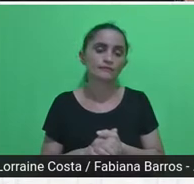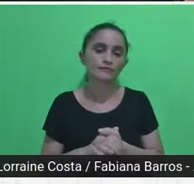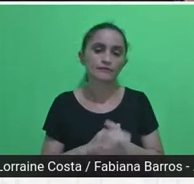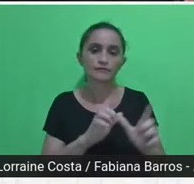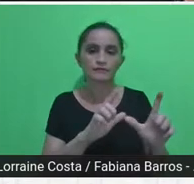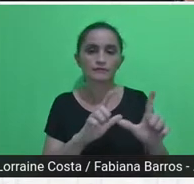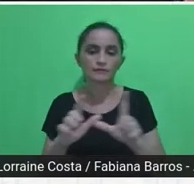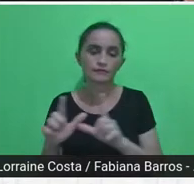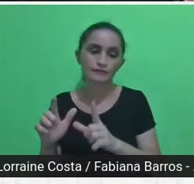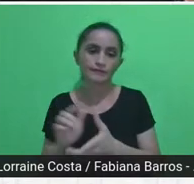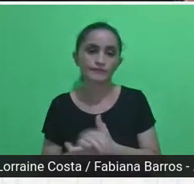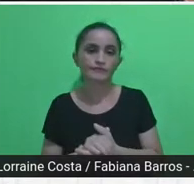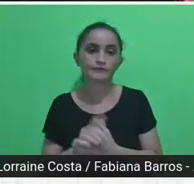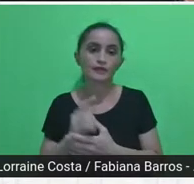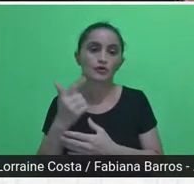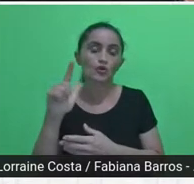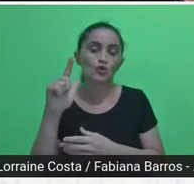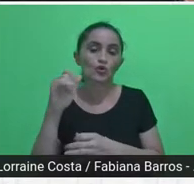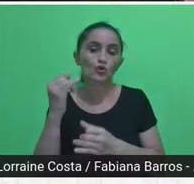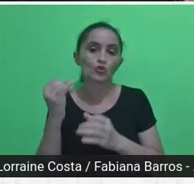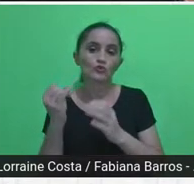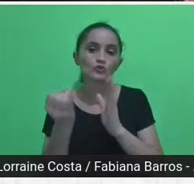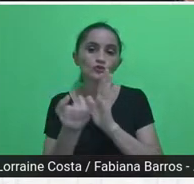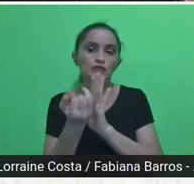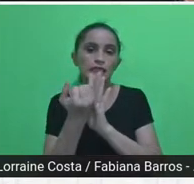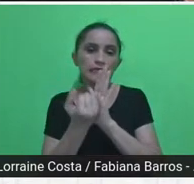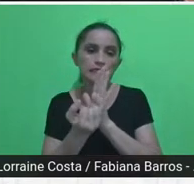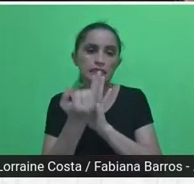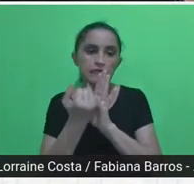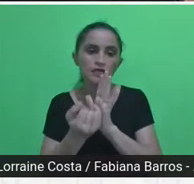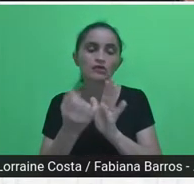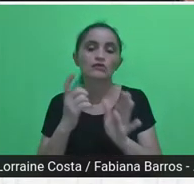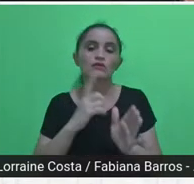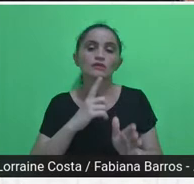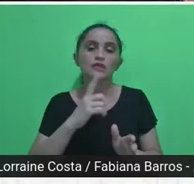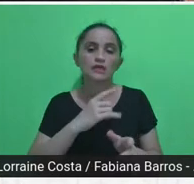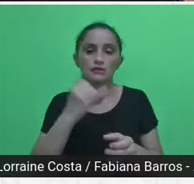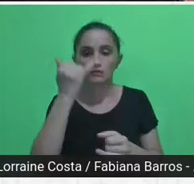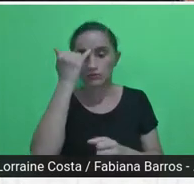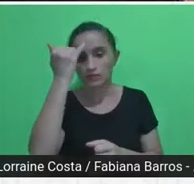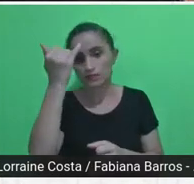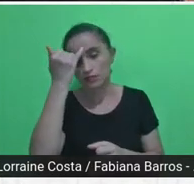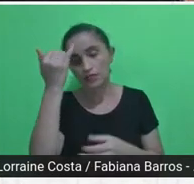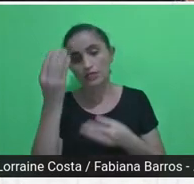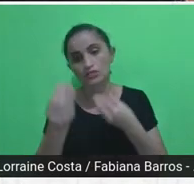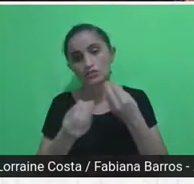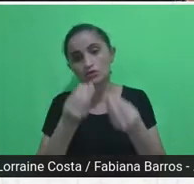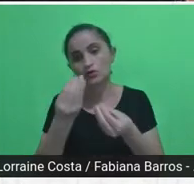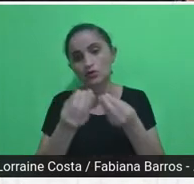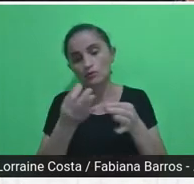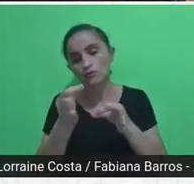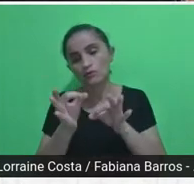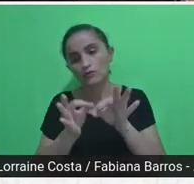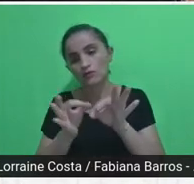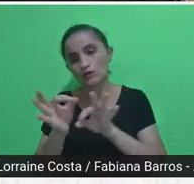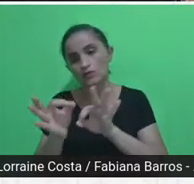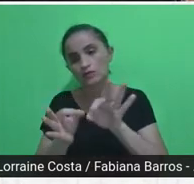Nessa próxima imagem, vocês têm uma ideia um pouco melhor, né? De como se deu essa